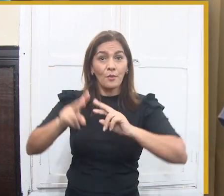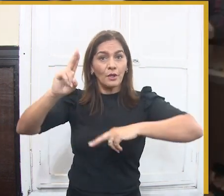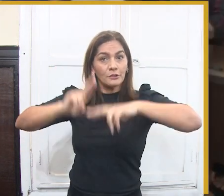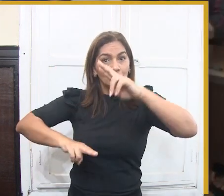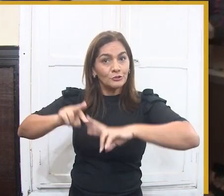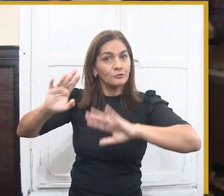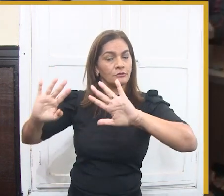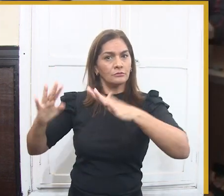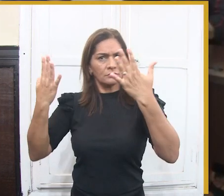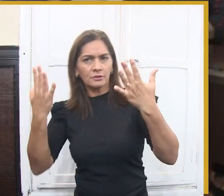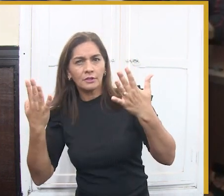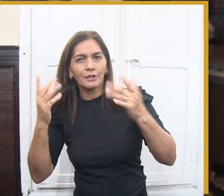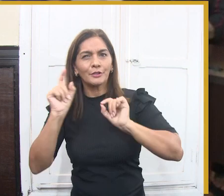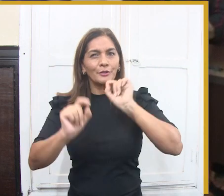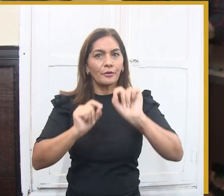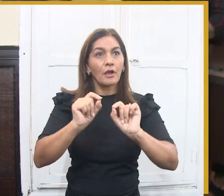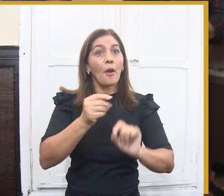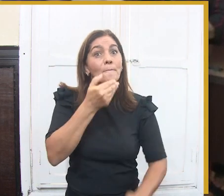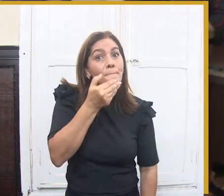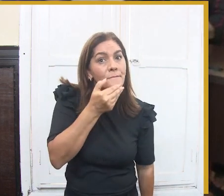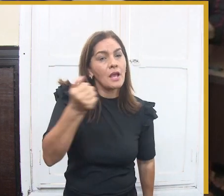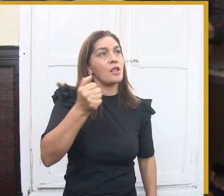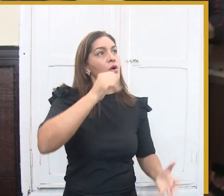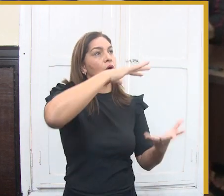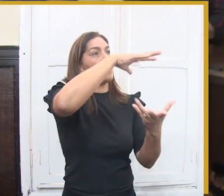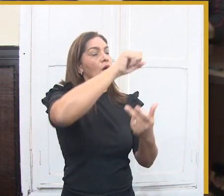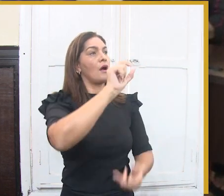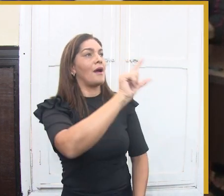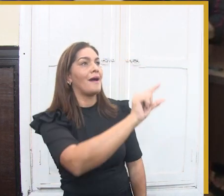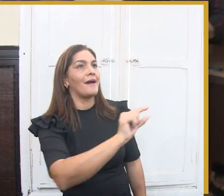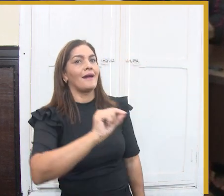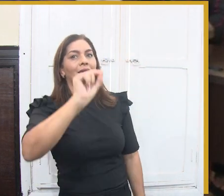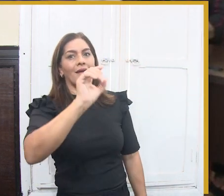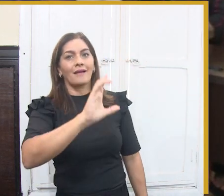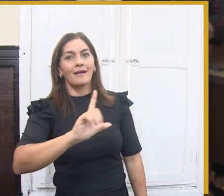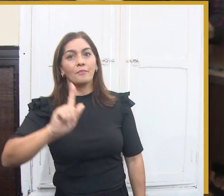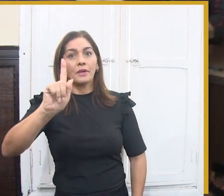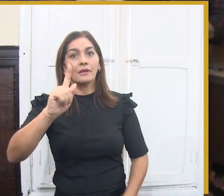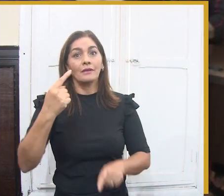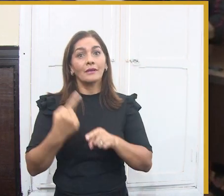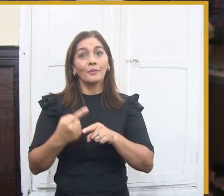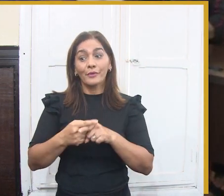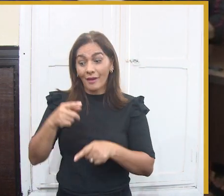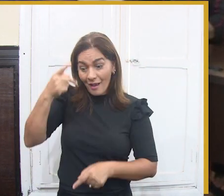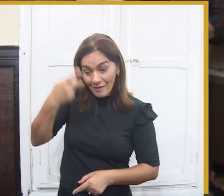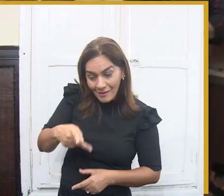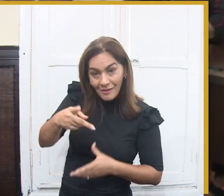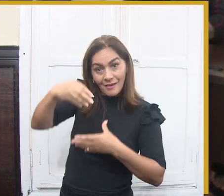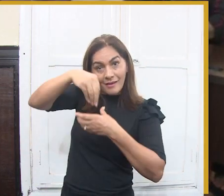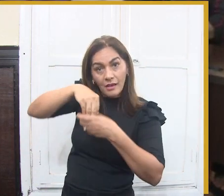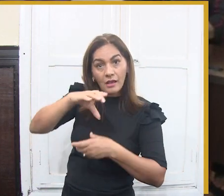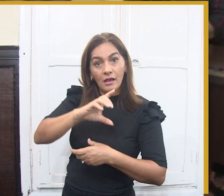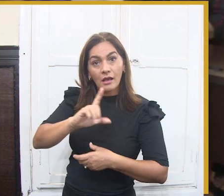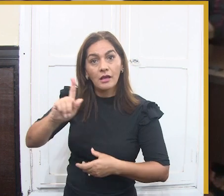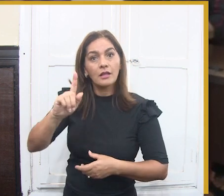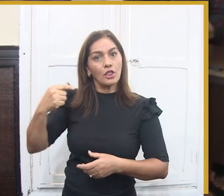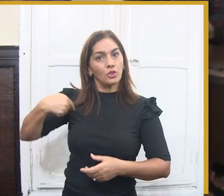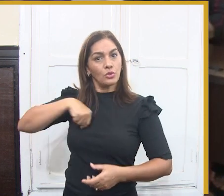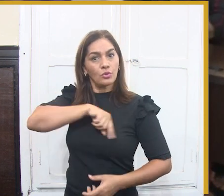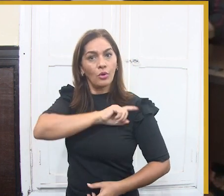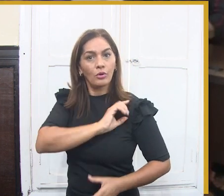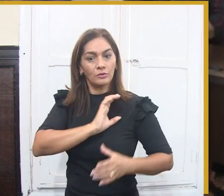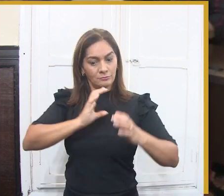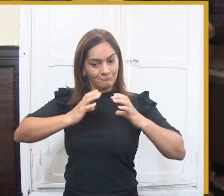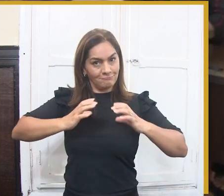anos em que a gente tem um pujança, um desenvolvimento de todo o treino turístico de Campina Grande. Esse evento, o maior